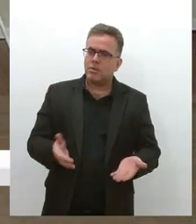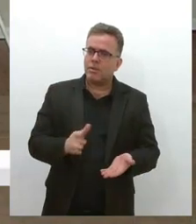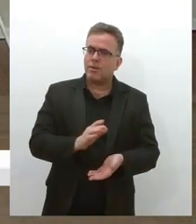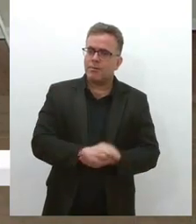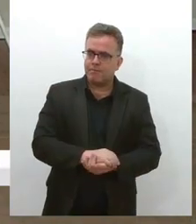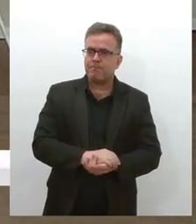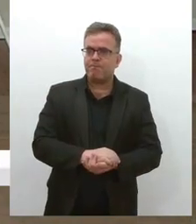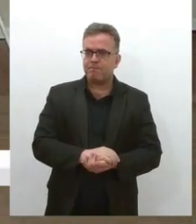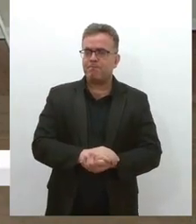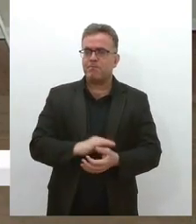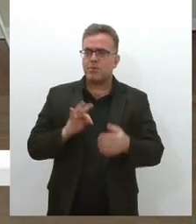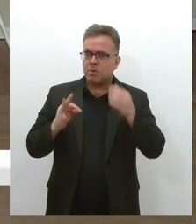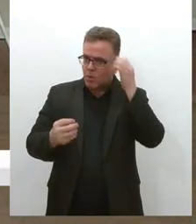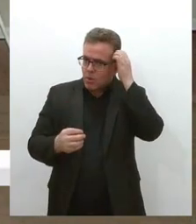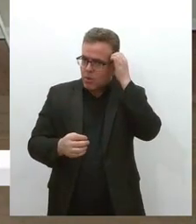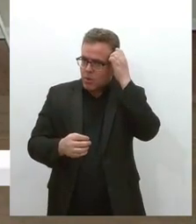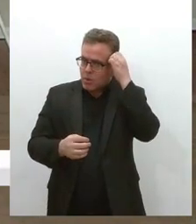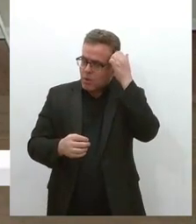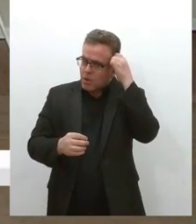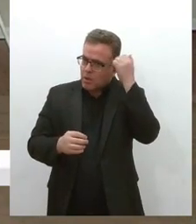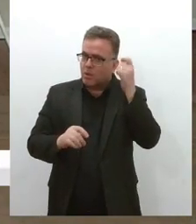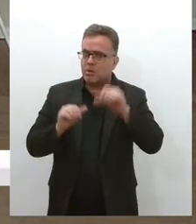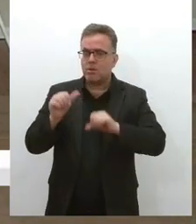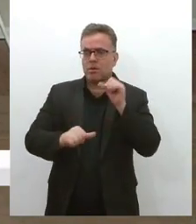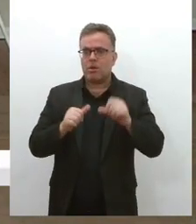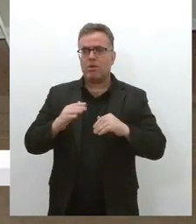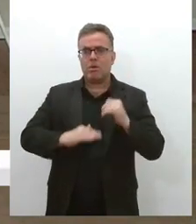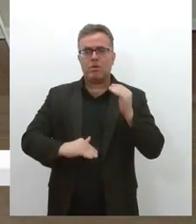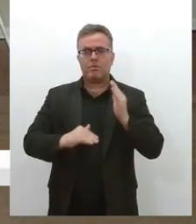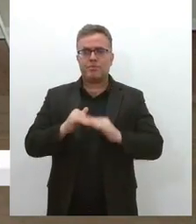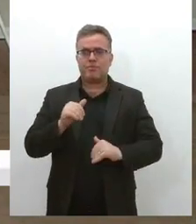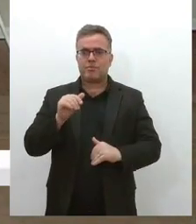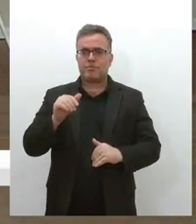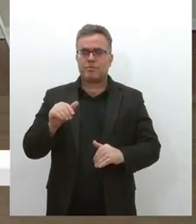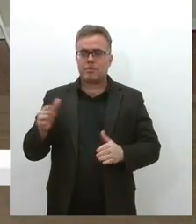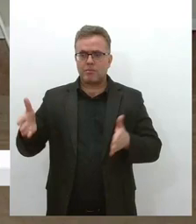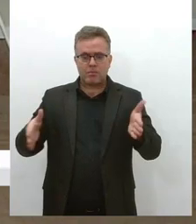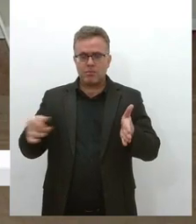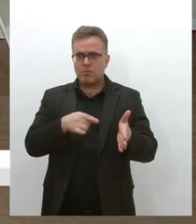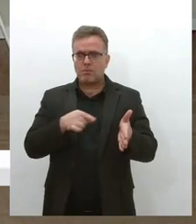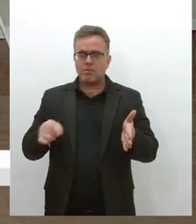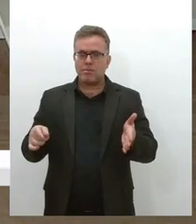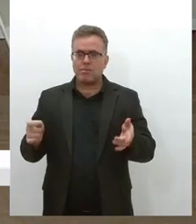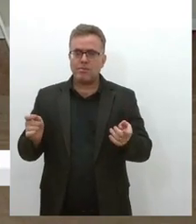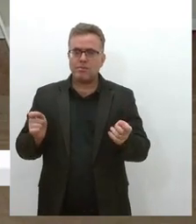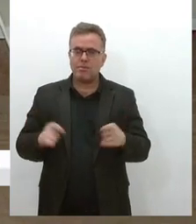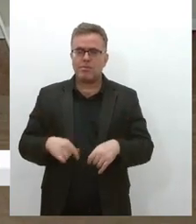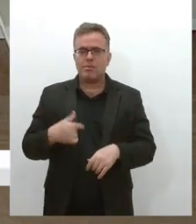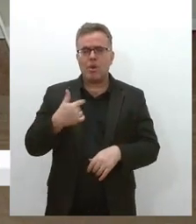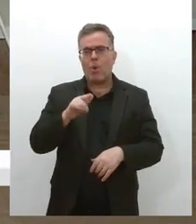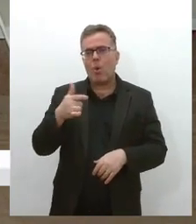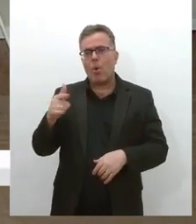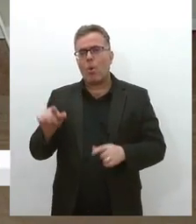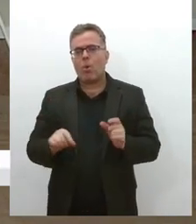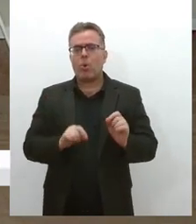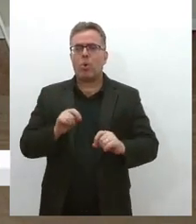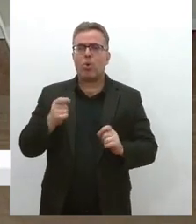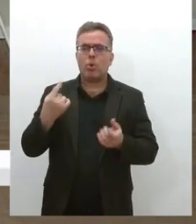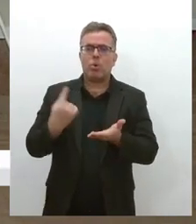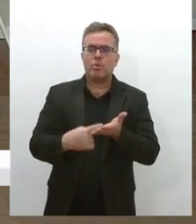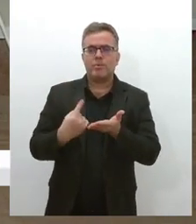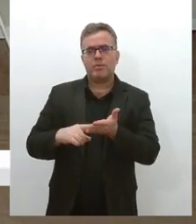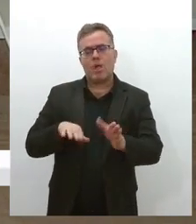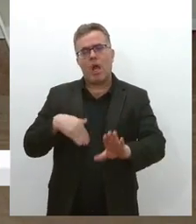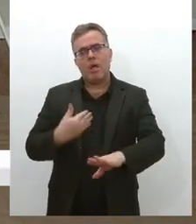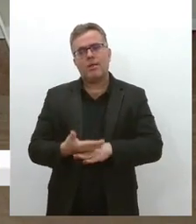né, de transformação da profissão desse período, e se puder também colocar já, né, até 2022,